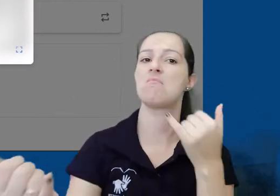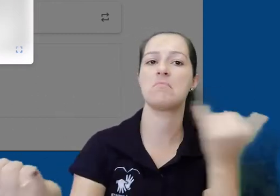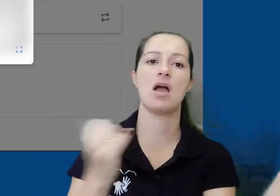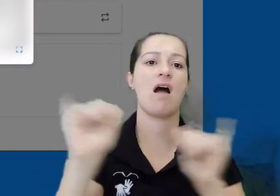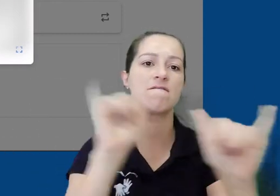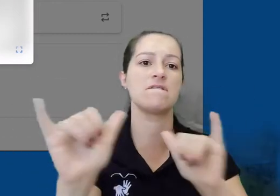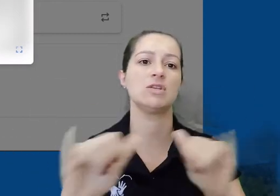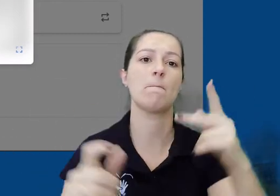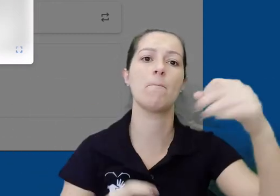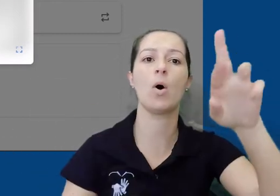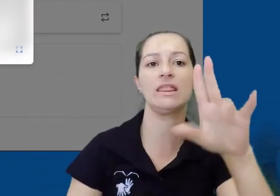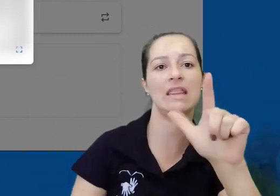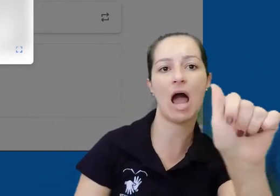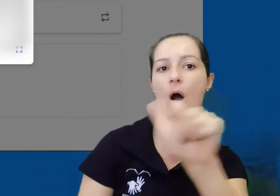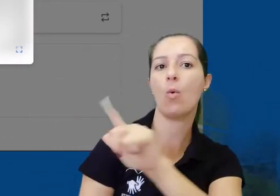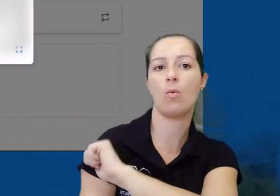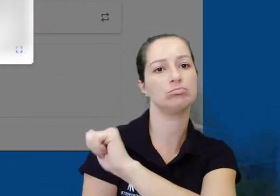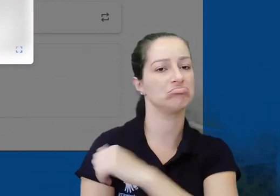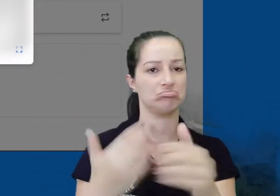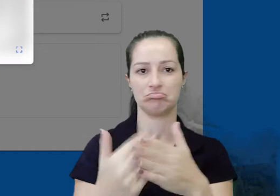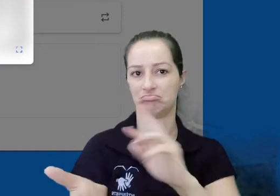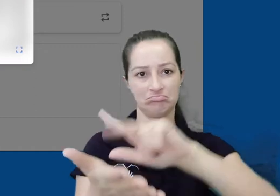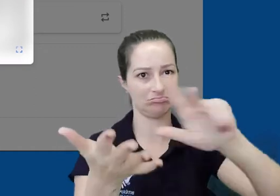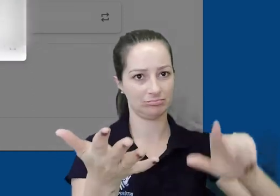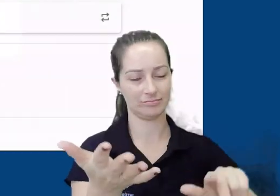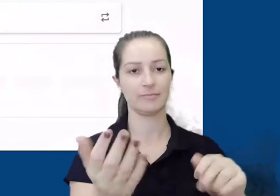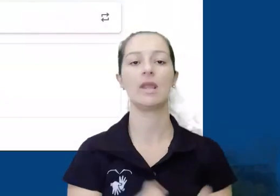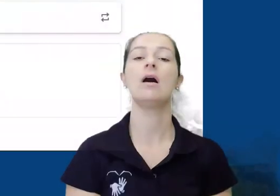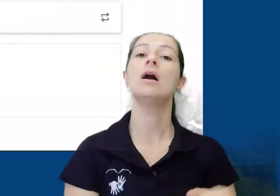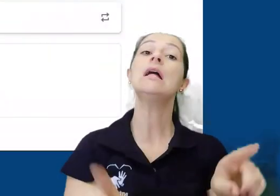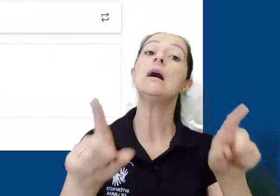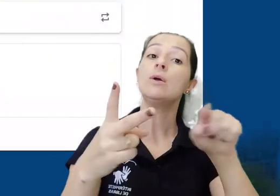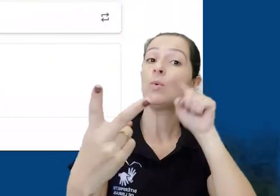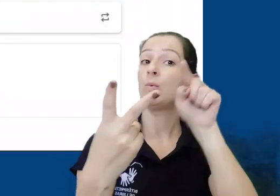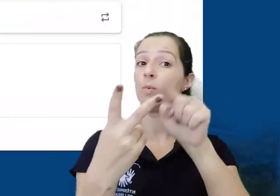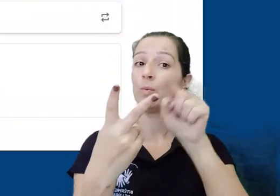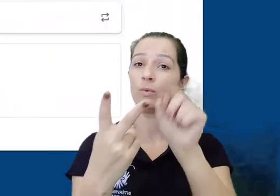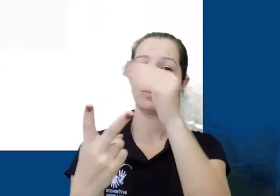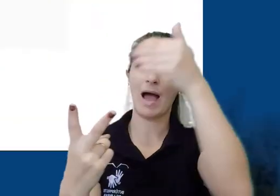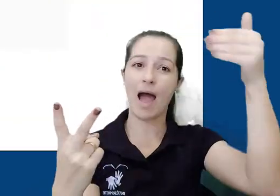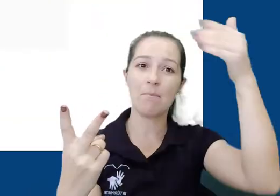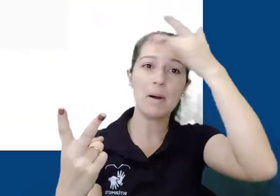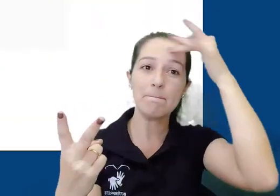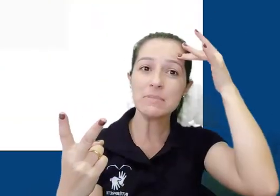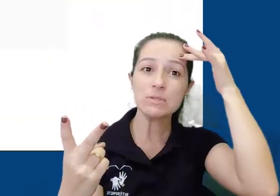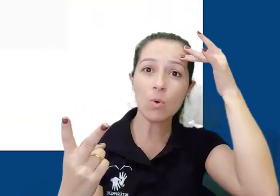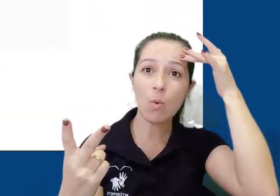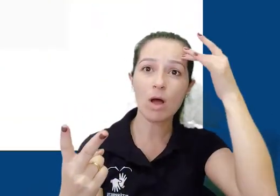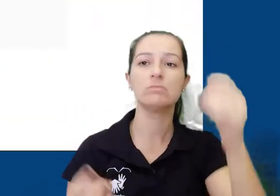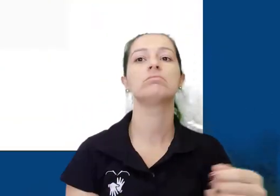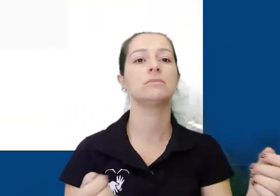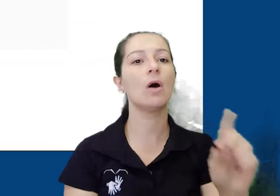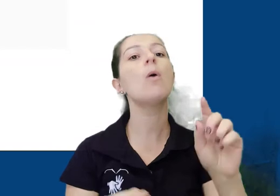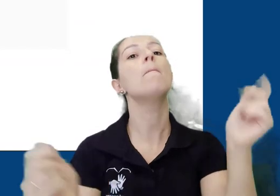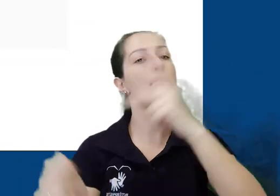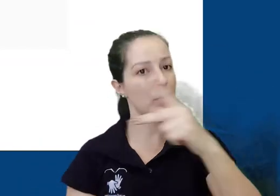sociais, comunicado no portal do aluno, etc. Outra maneira que podemos convidar alunos é utilizando a aba Pessoas. Nela, você pode